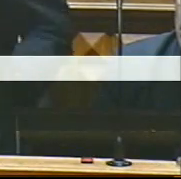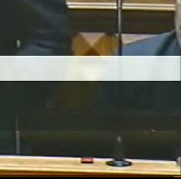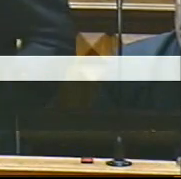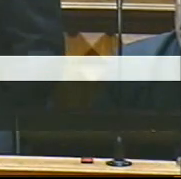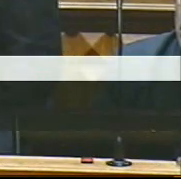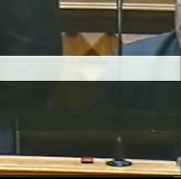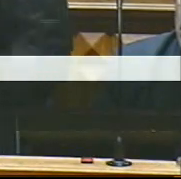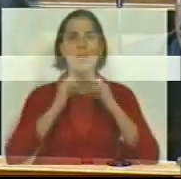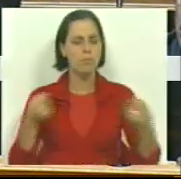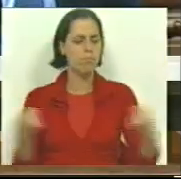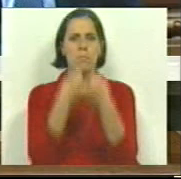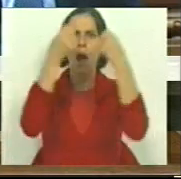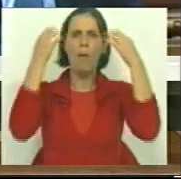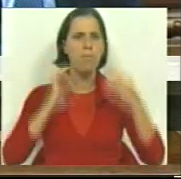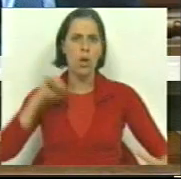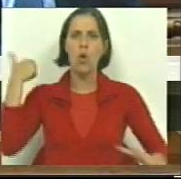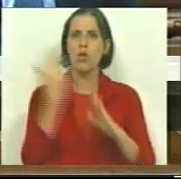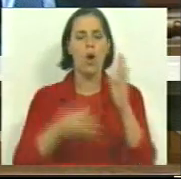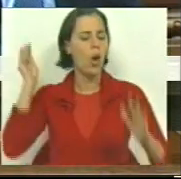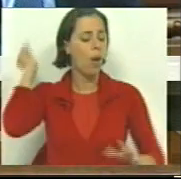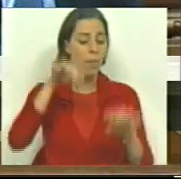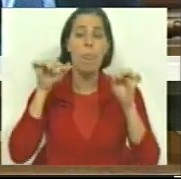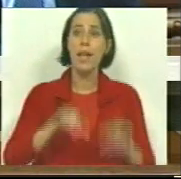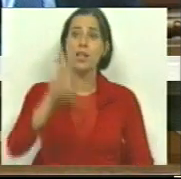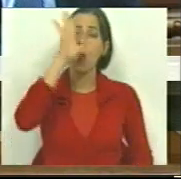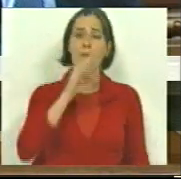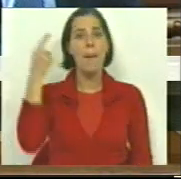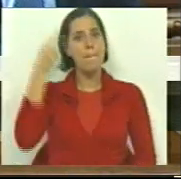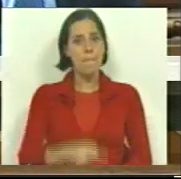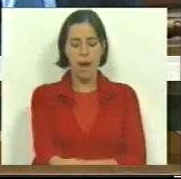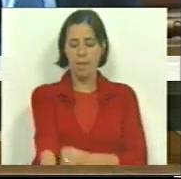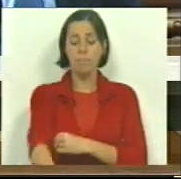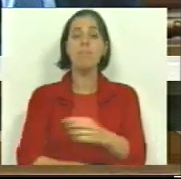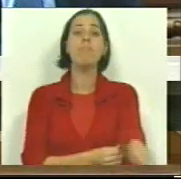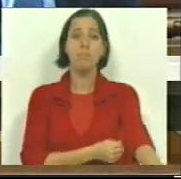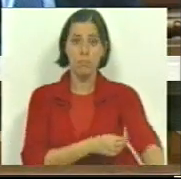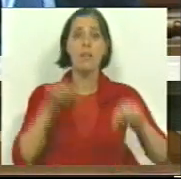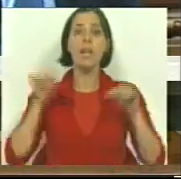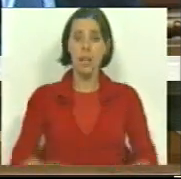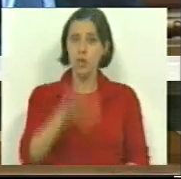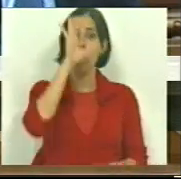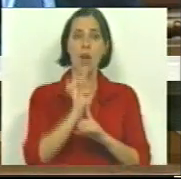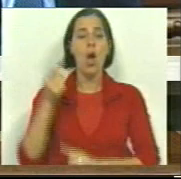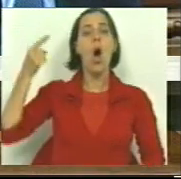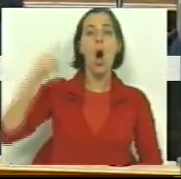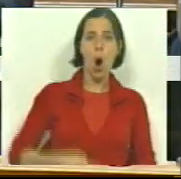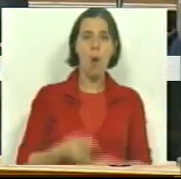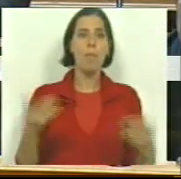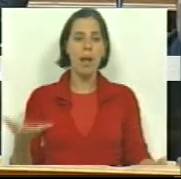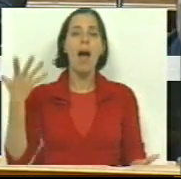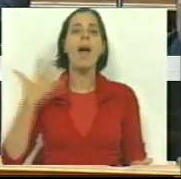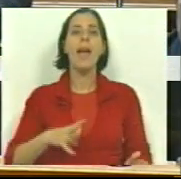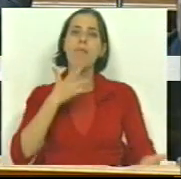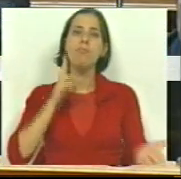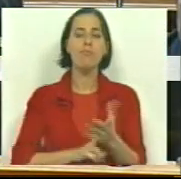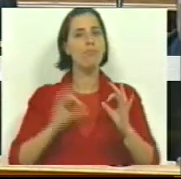colisão com a Constituição da República, que este Governo está obrigado, sublinho, que este Governo está obrigado, o que pretende,